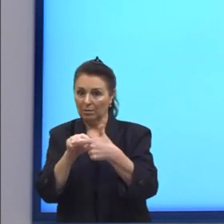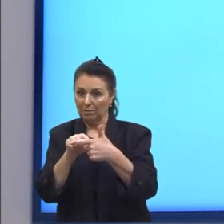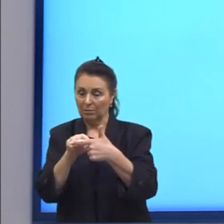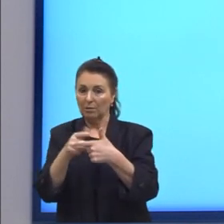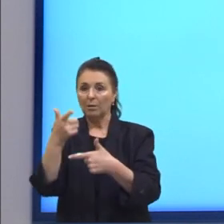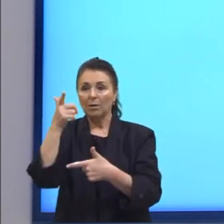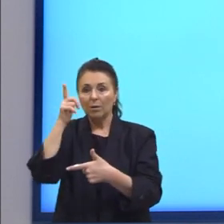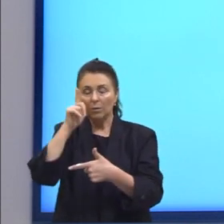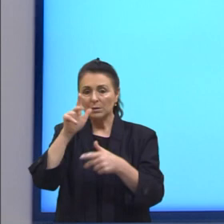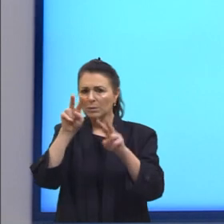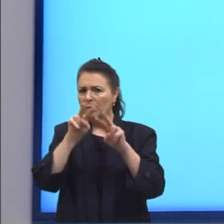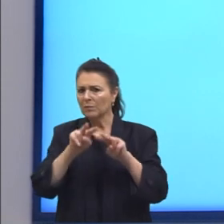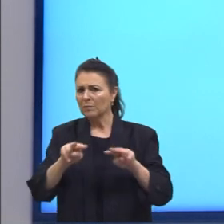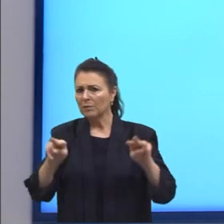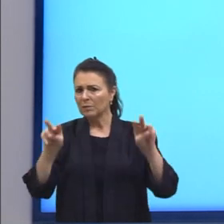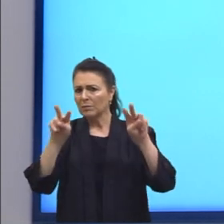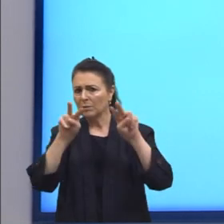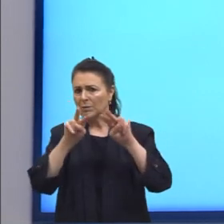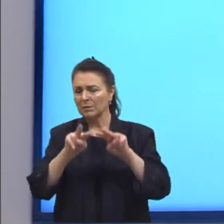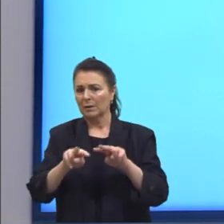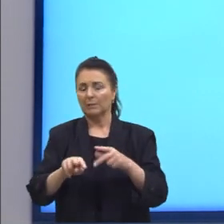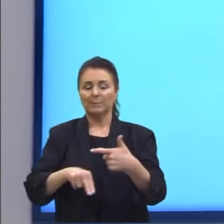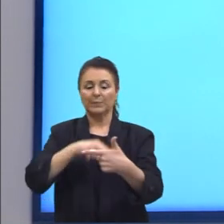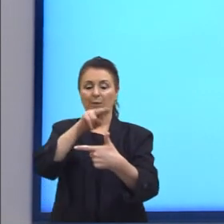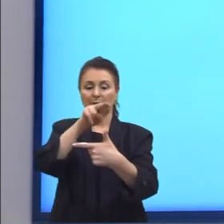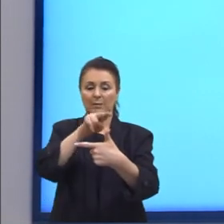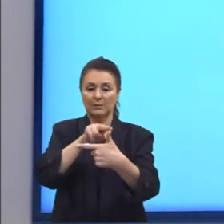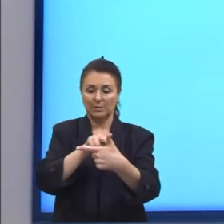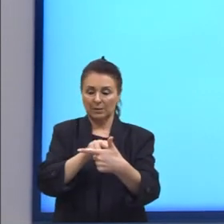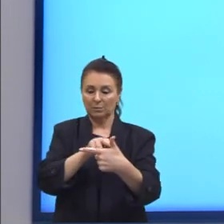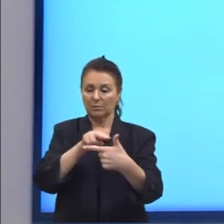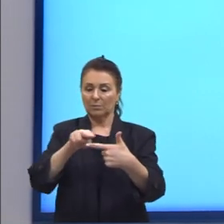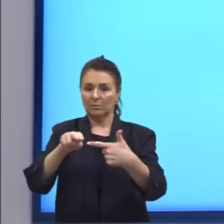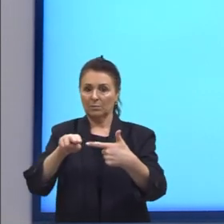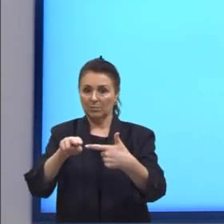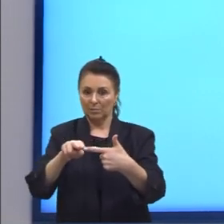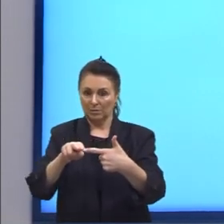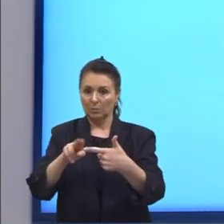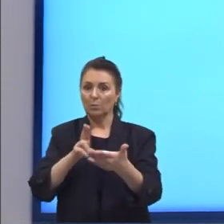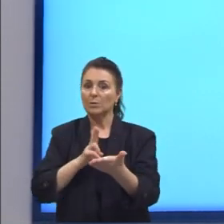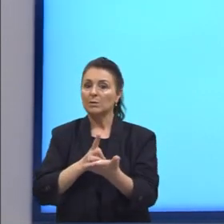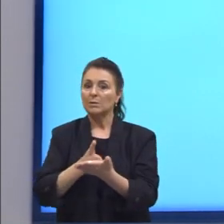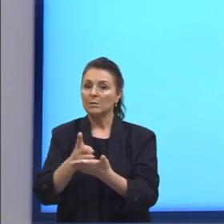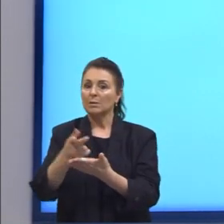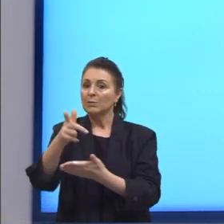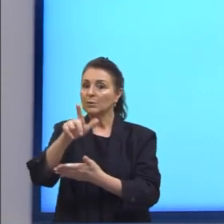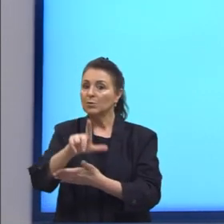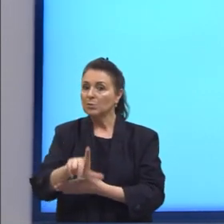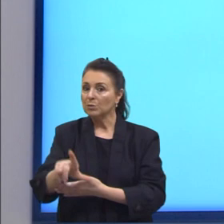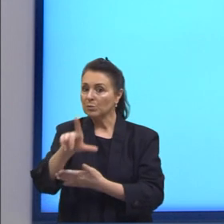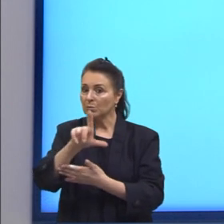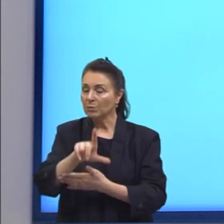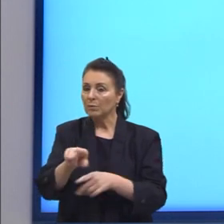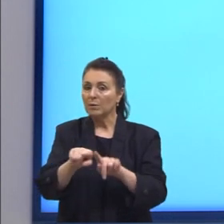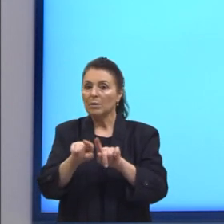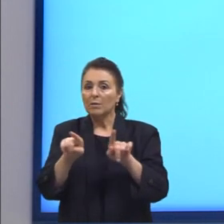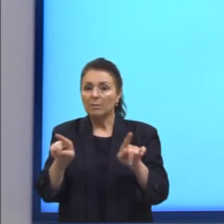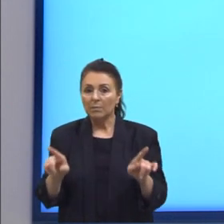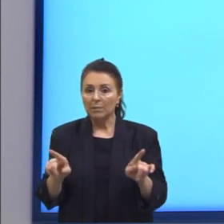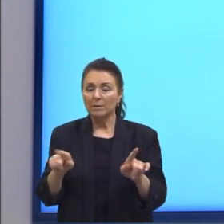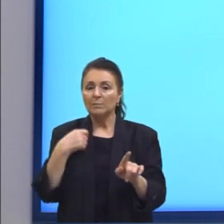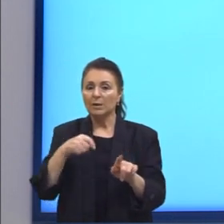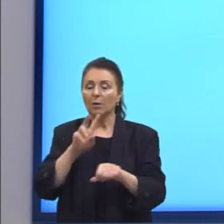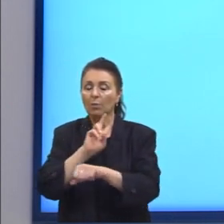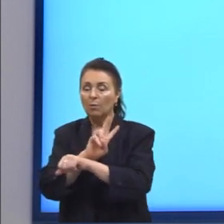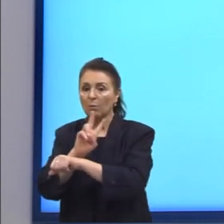conseguimos visualizar que os valores de seno e cosseno eles serão sempre repetidos. Porém, nós devemos